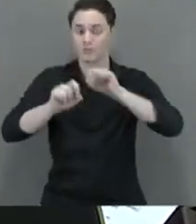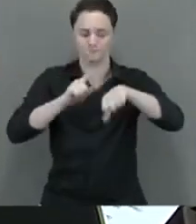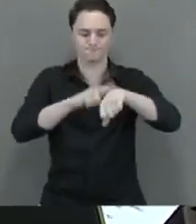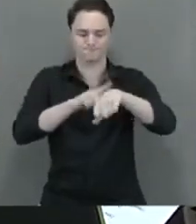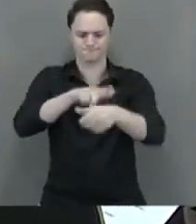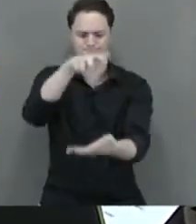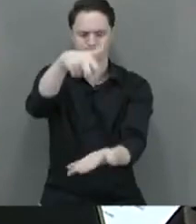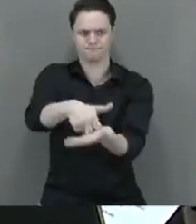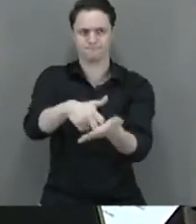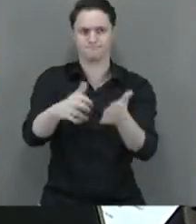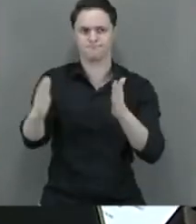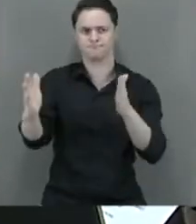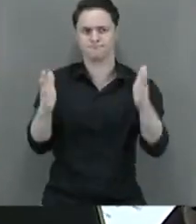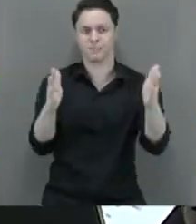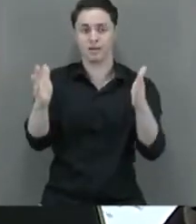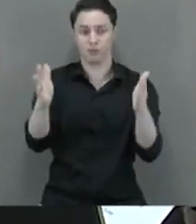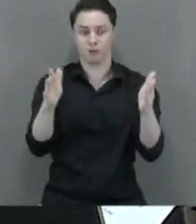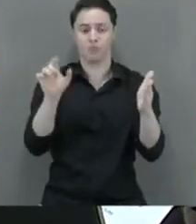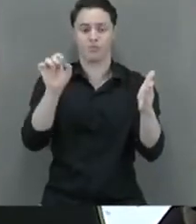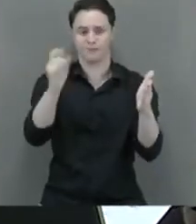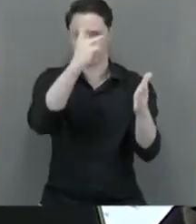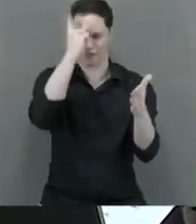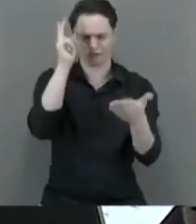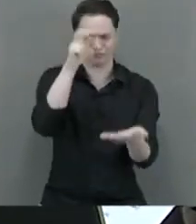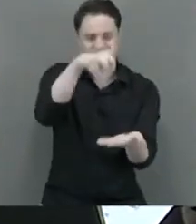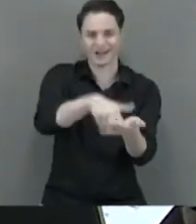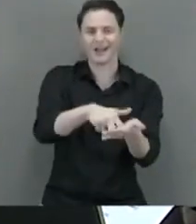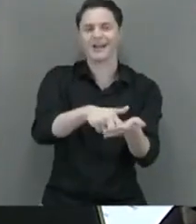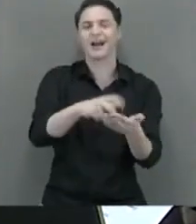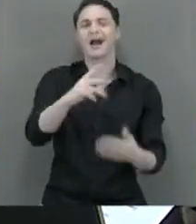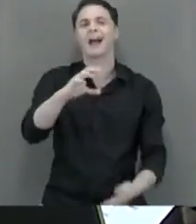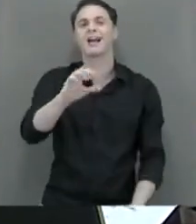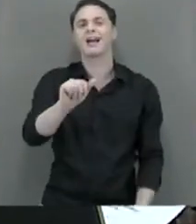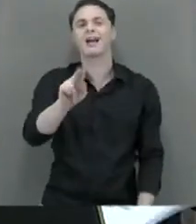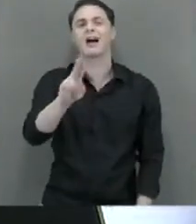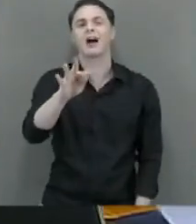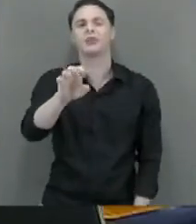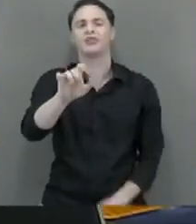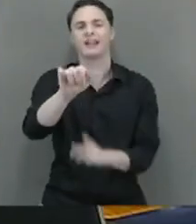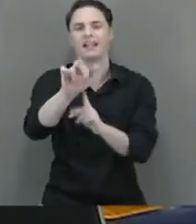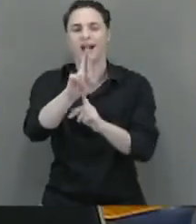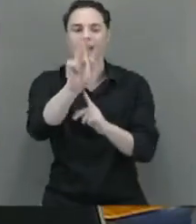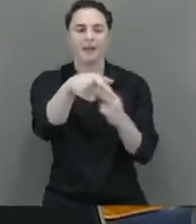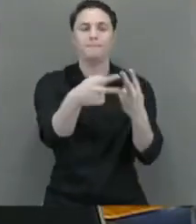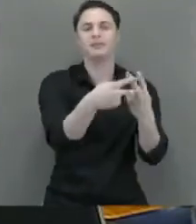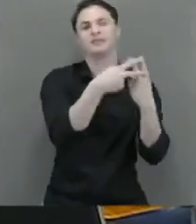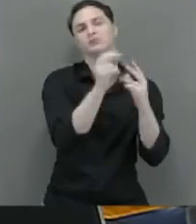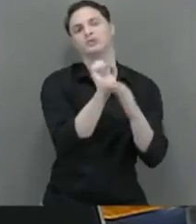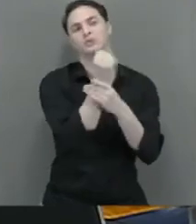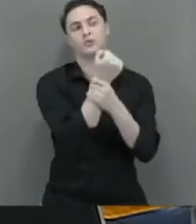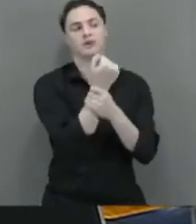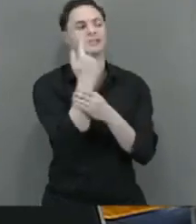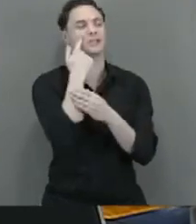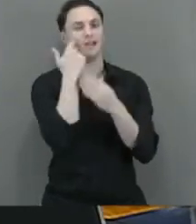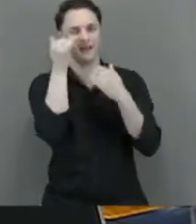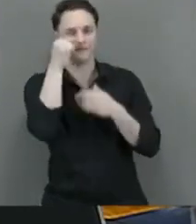em que o réu se submeteu à prisão cautelar mostra-se adequada e razoável.